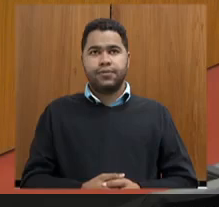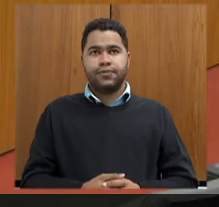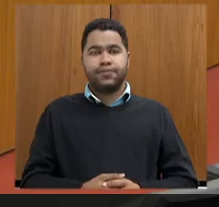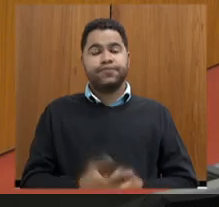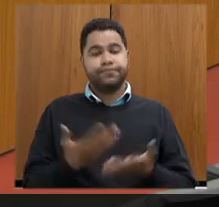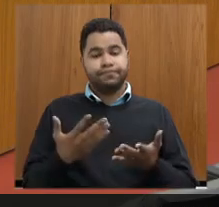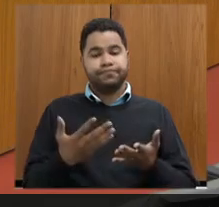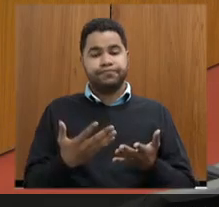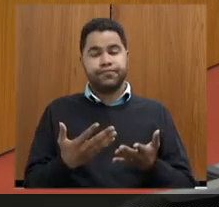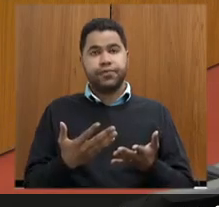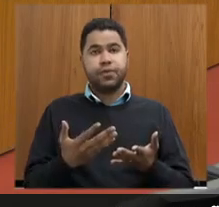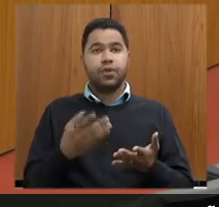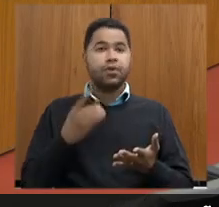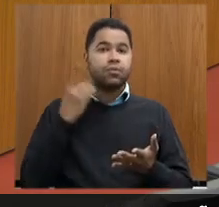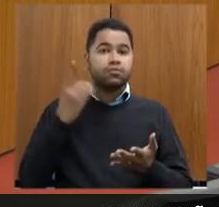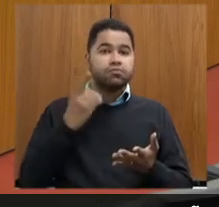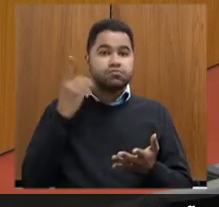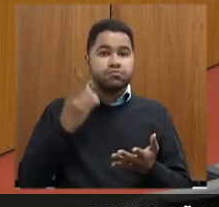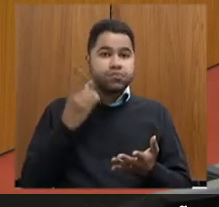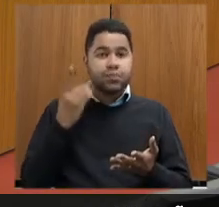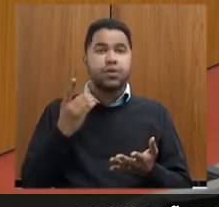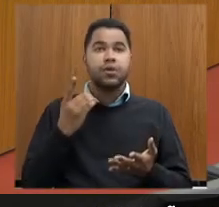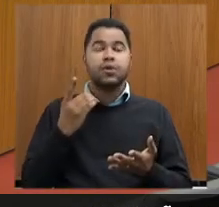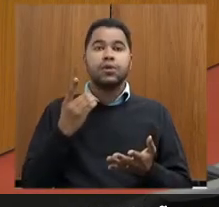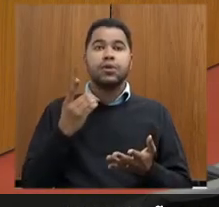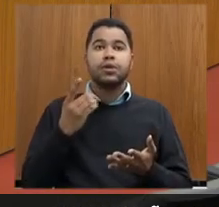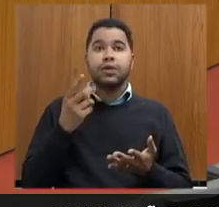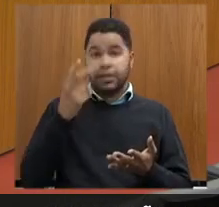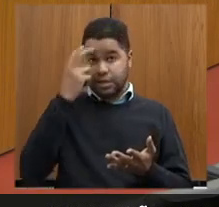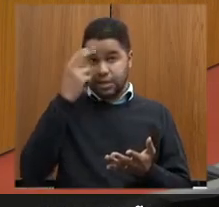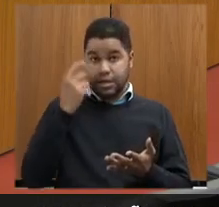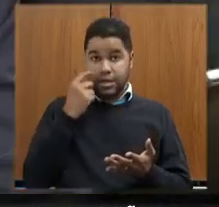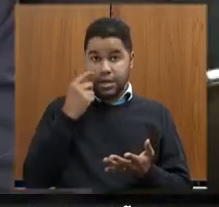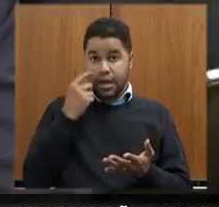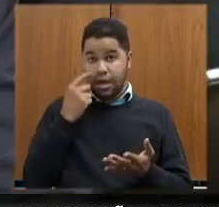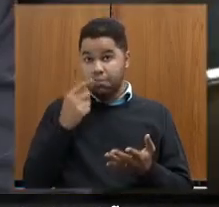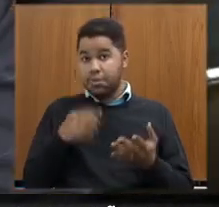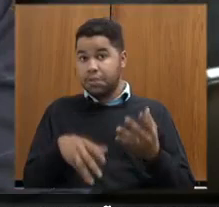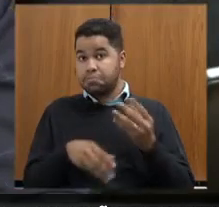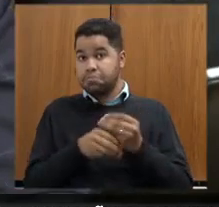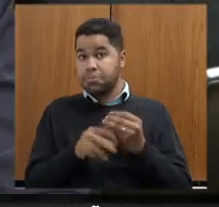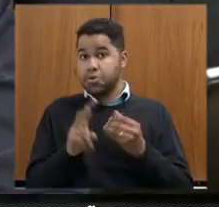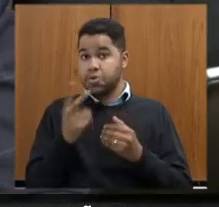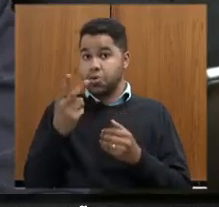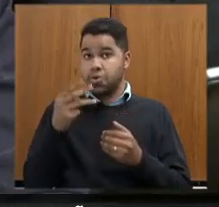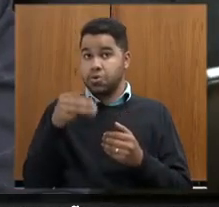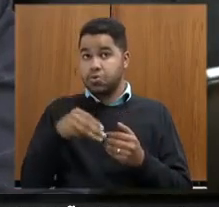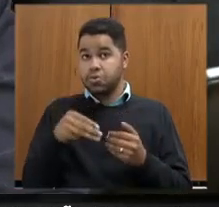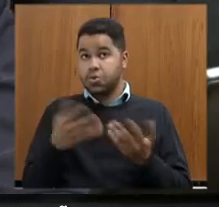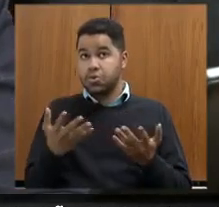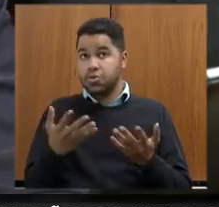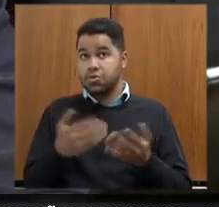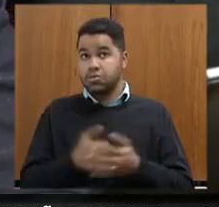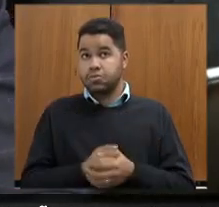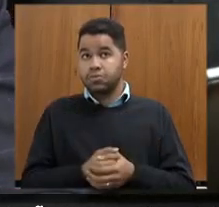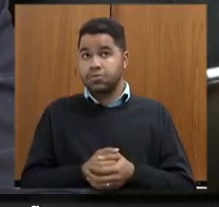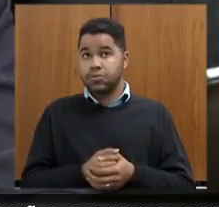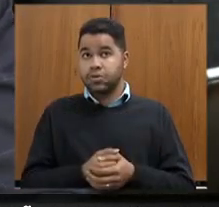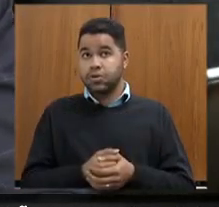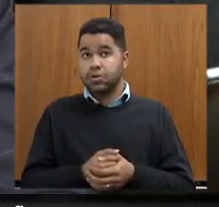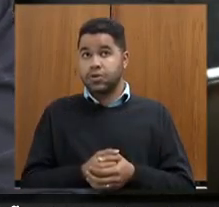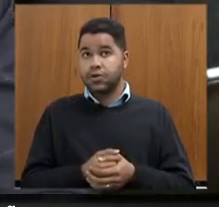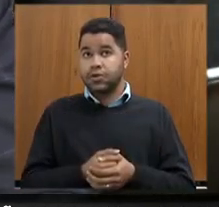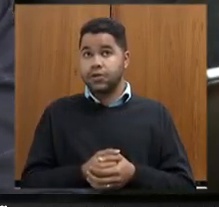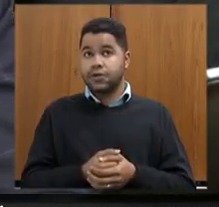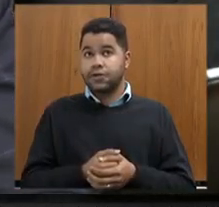indago aqui aos parlamentares deputado José Guilherme quer fazer a contribuição passarei também para a secretária para suas contribuições finais